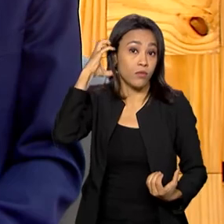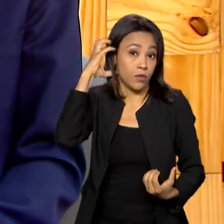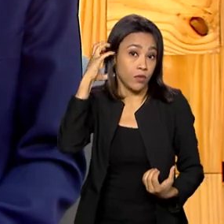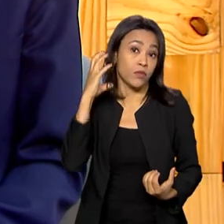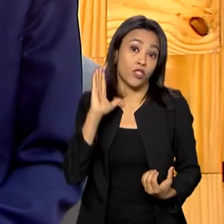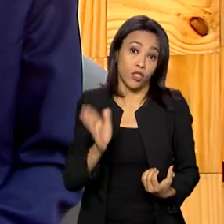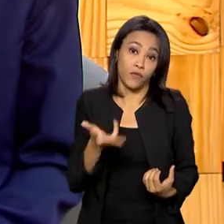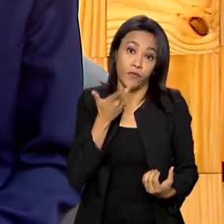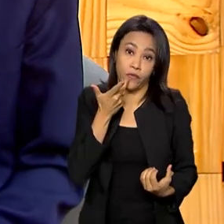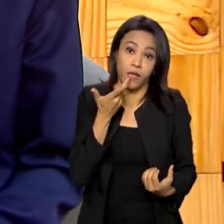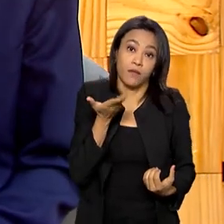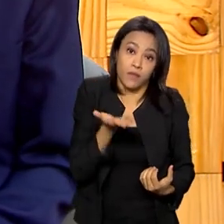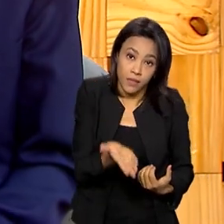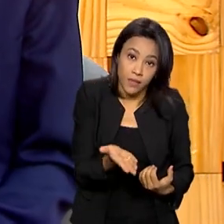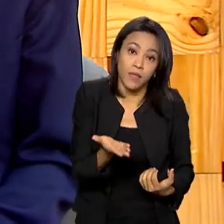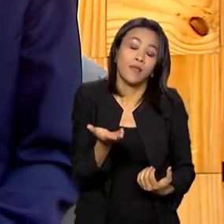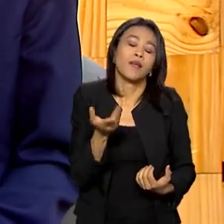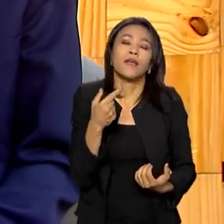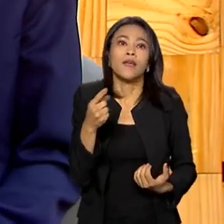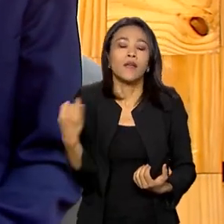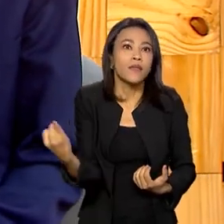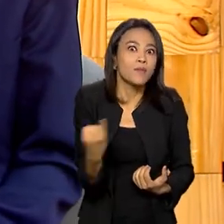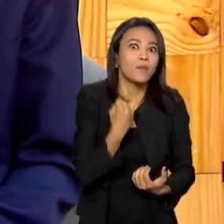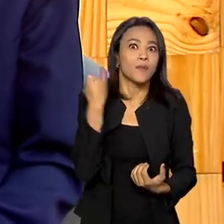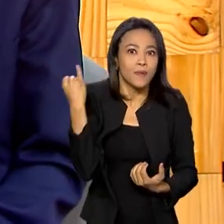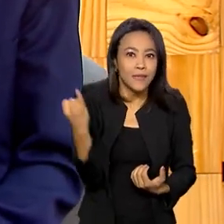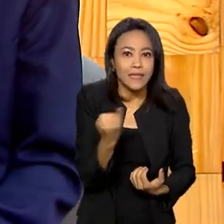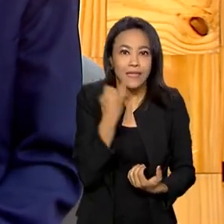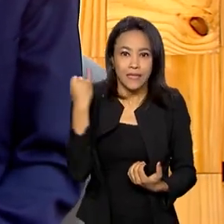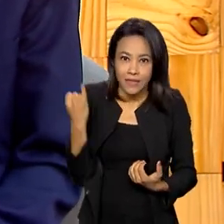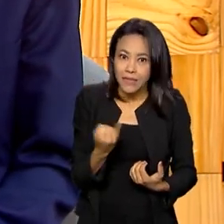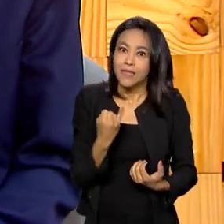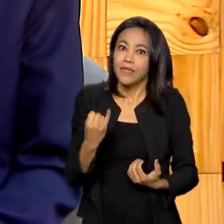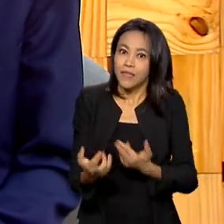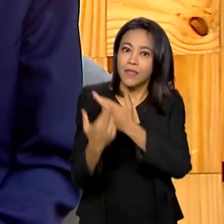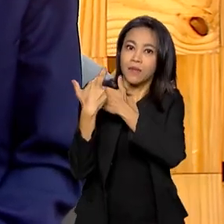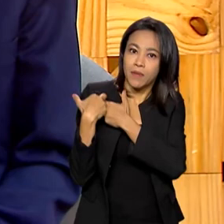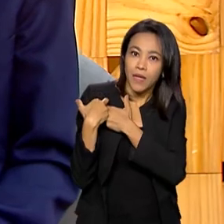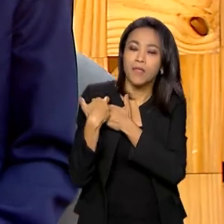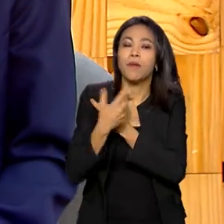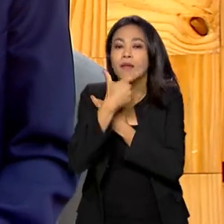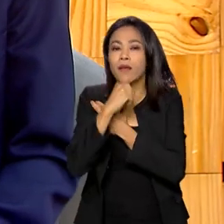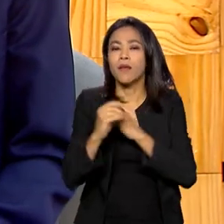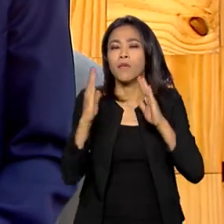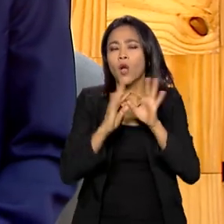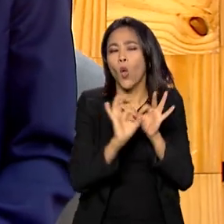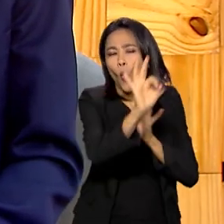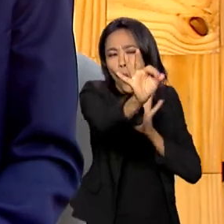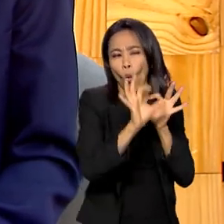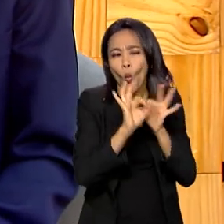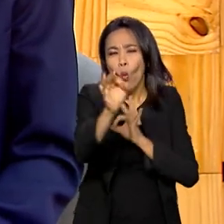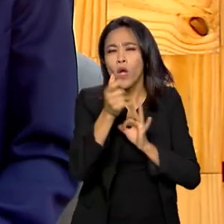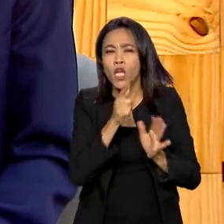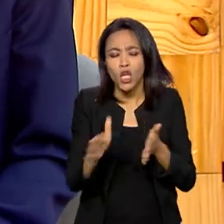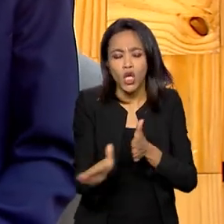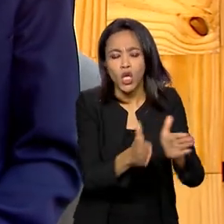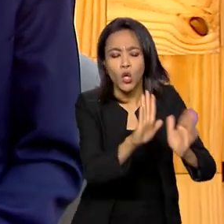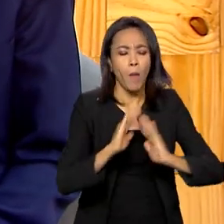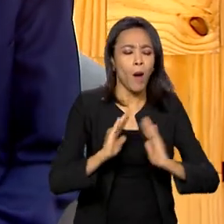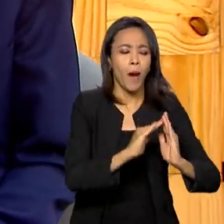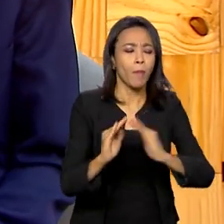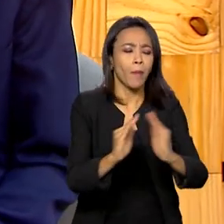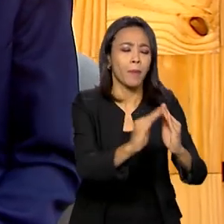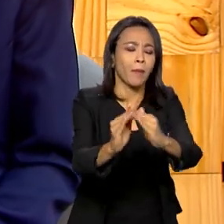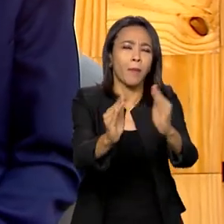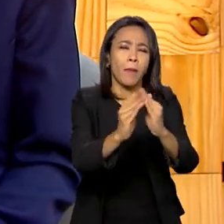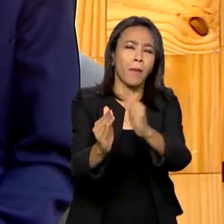elas atendem basicamente muito importantes para comunidades ribeirinhas, vilarejos, enfim, povoados